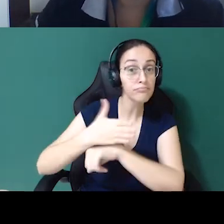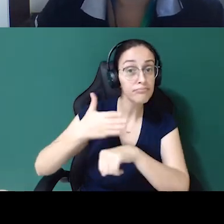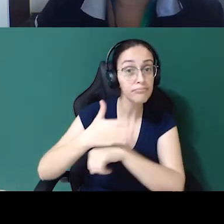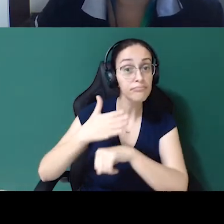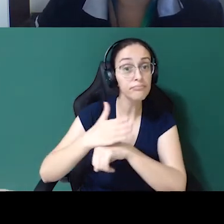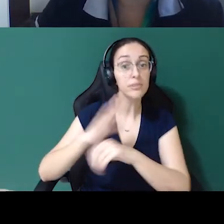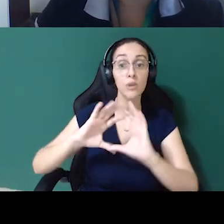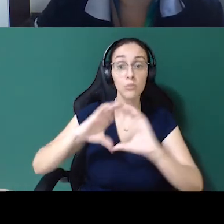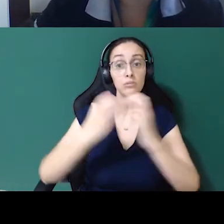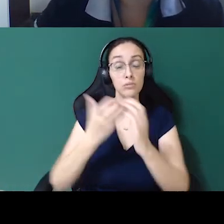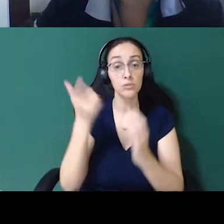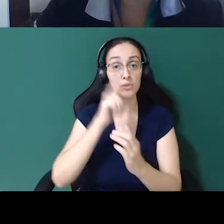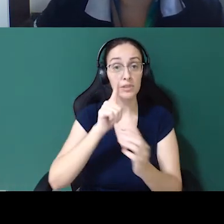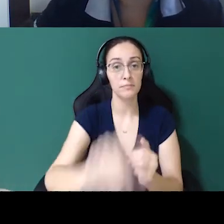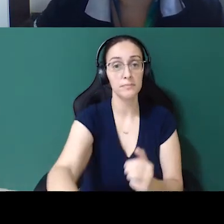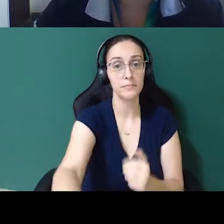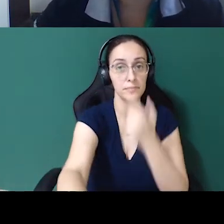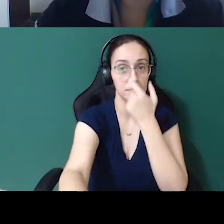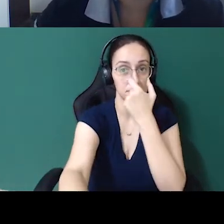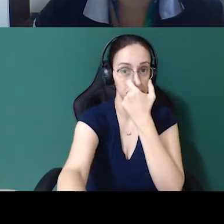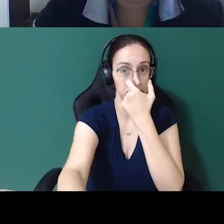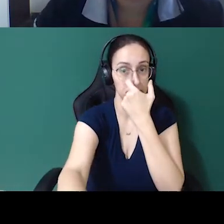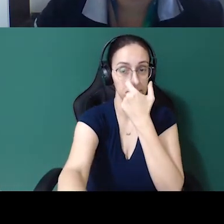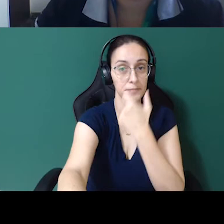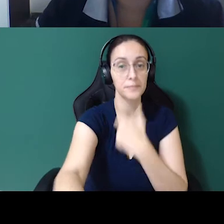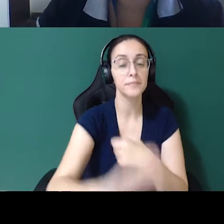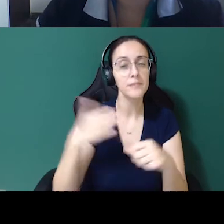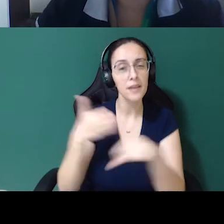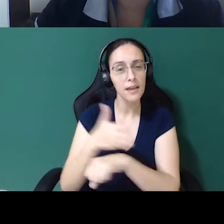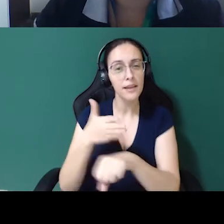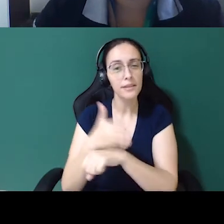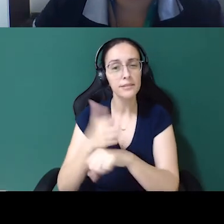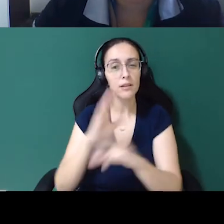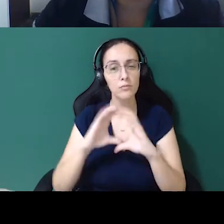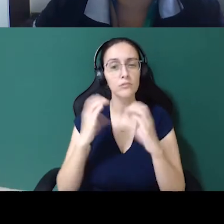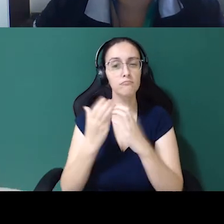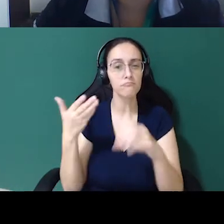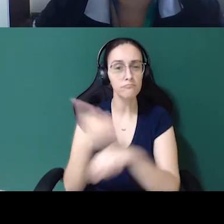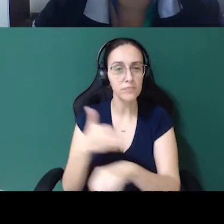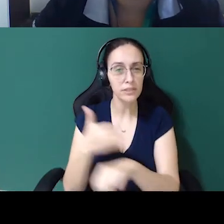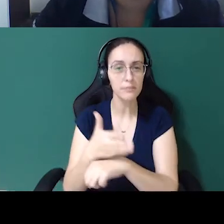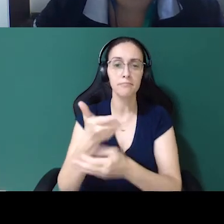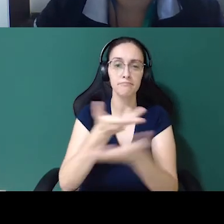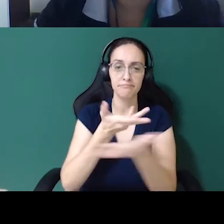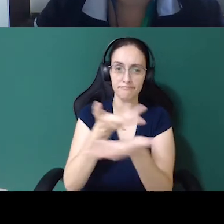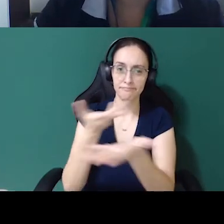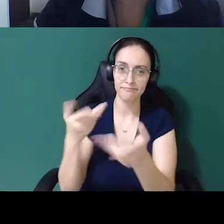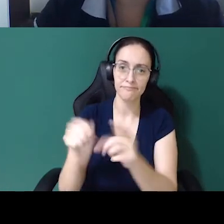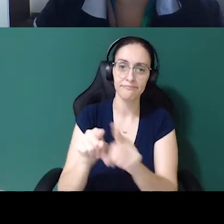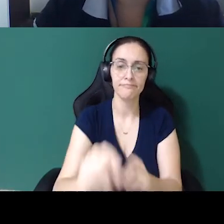e poderem entrar nessas comunidades, participar, fazer seu network,